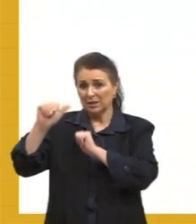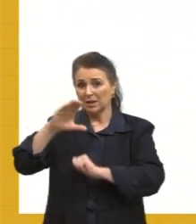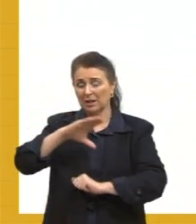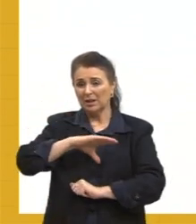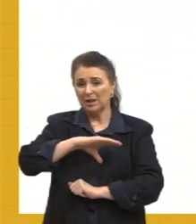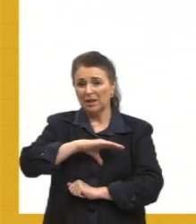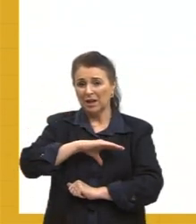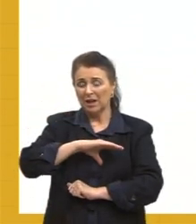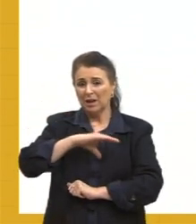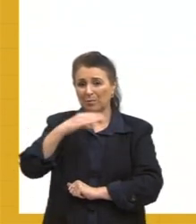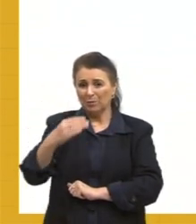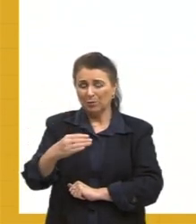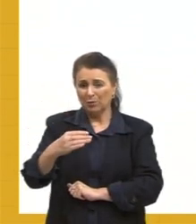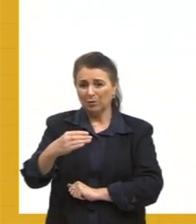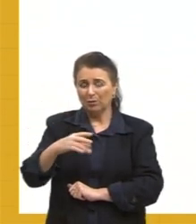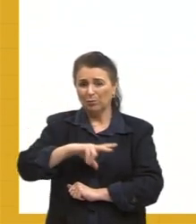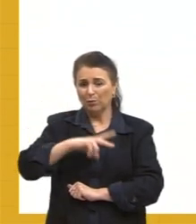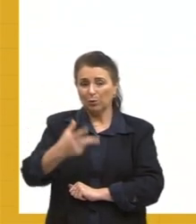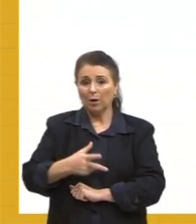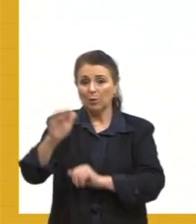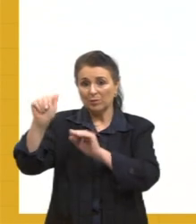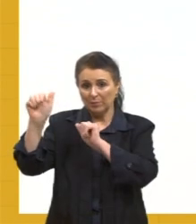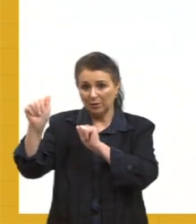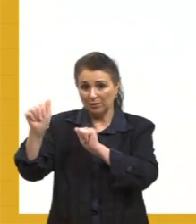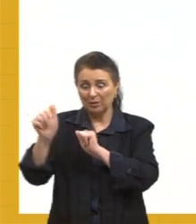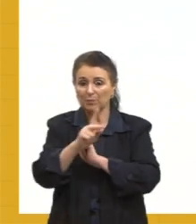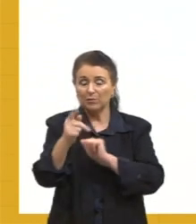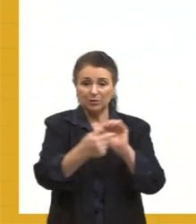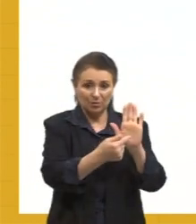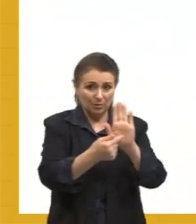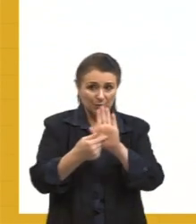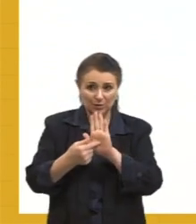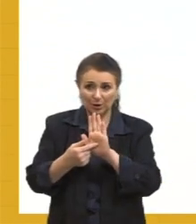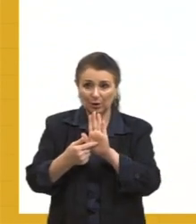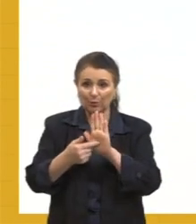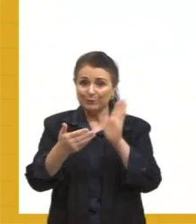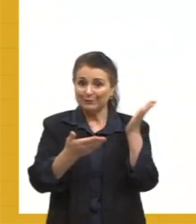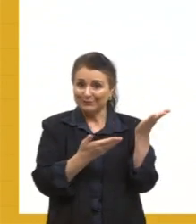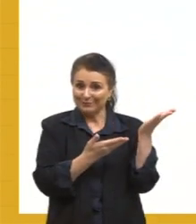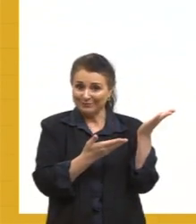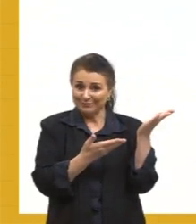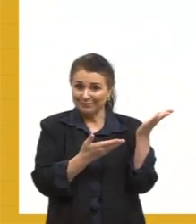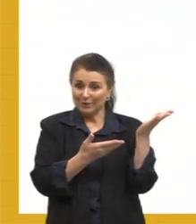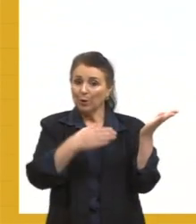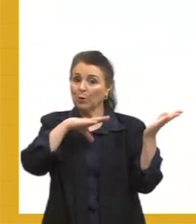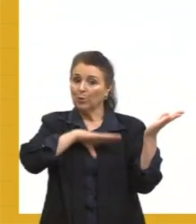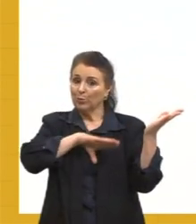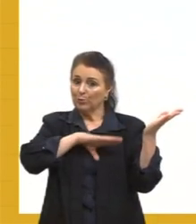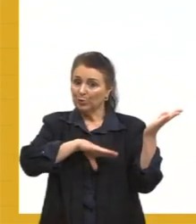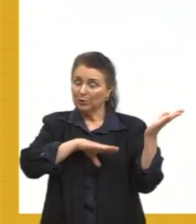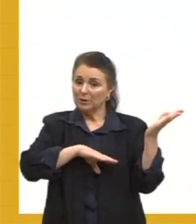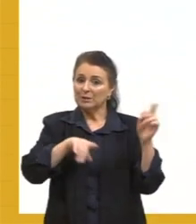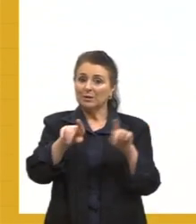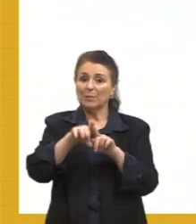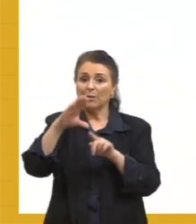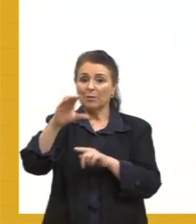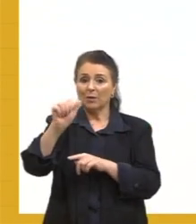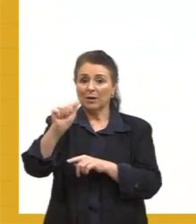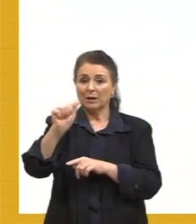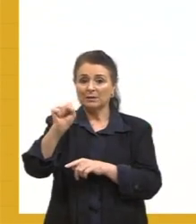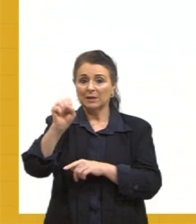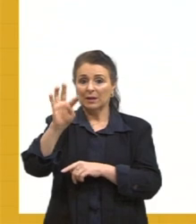coloquei aqui nessa apresentação, da mesma forma, tanto a língua portuguesa quanto o castelhano,